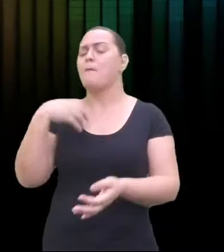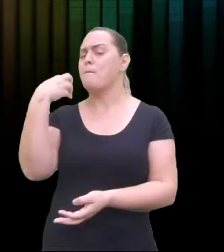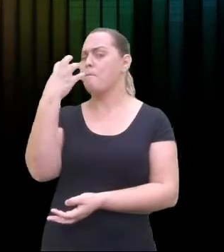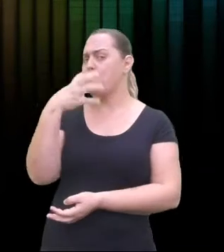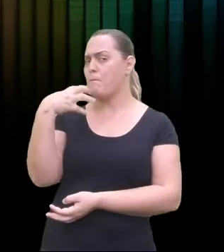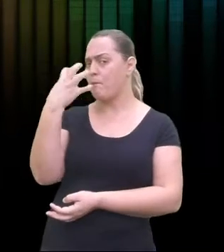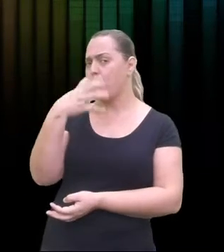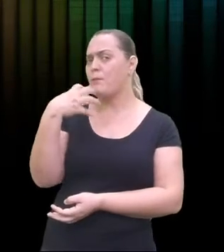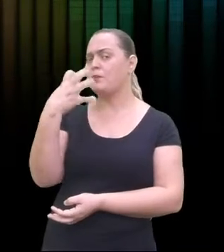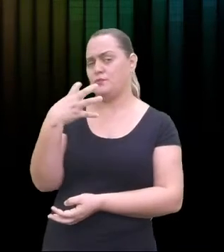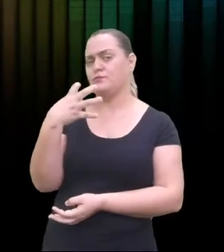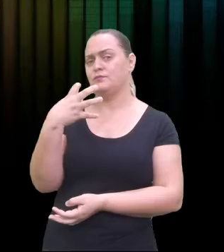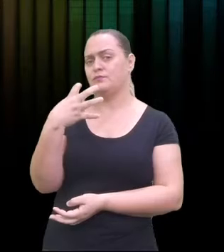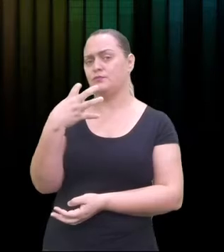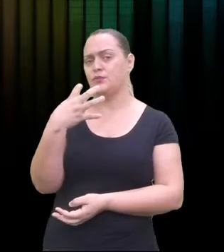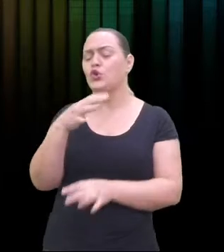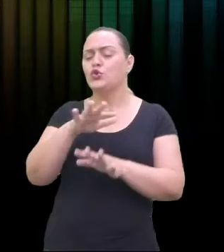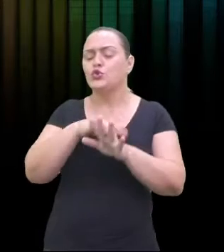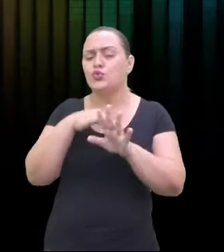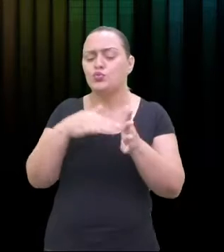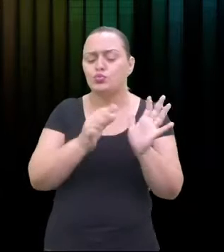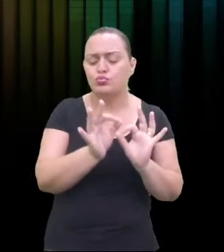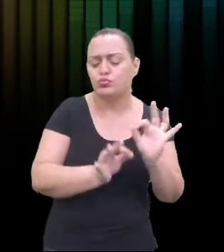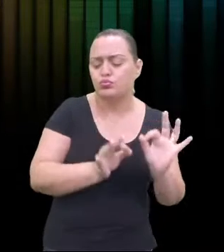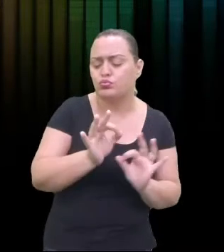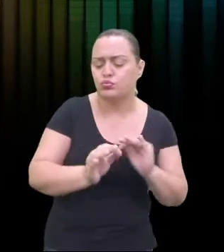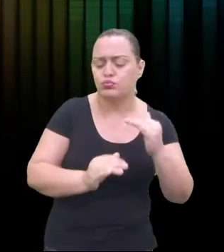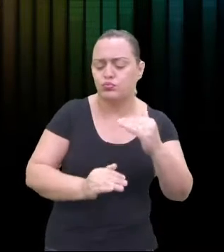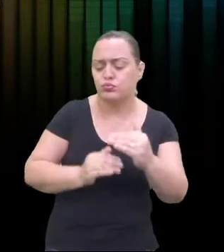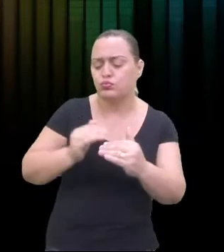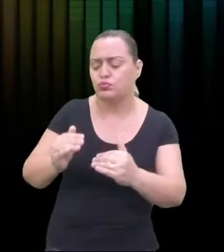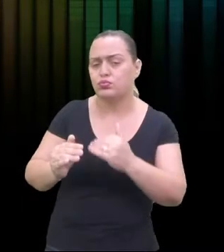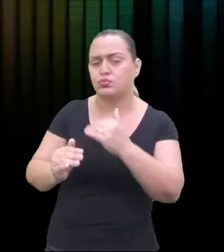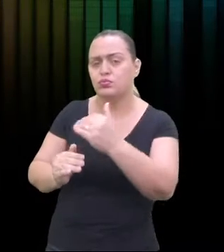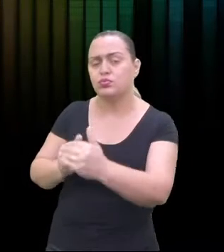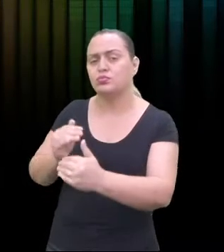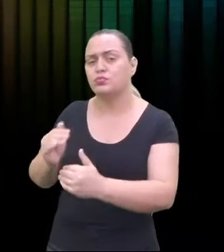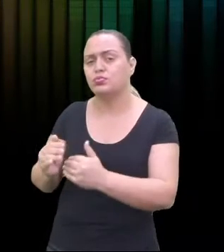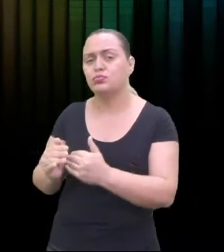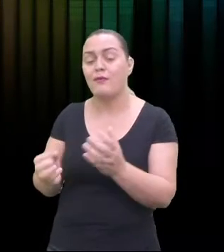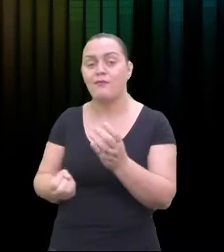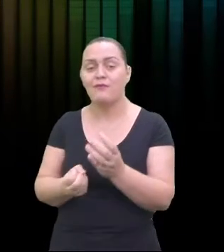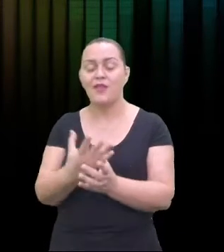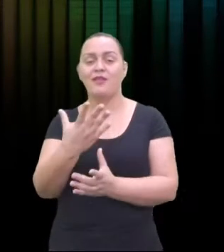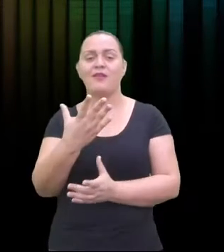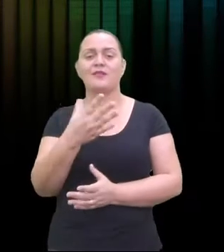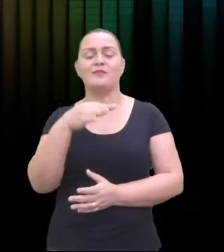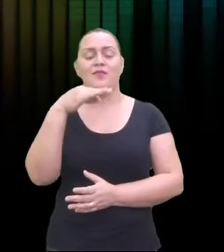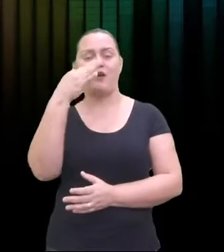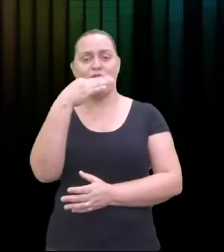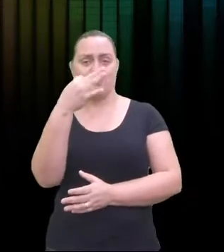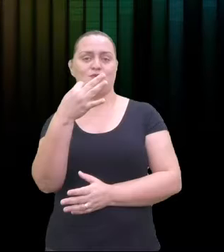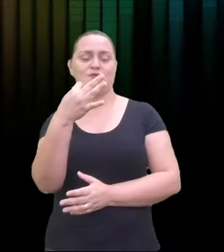um após o outro, são características dos sons. Na música, a duração de um som